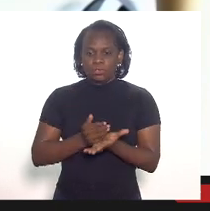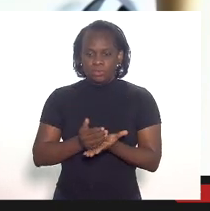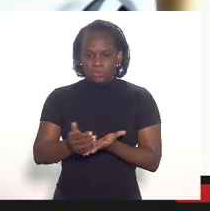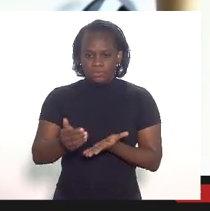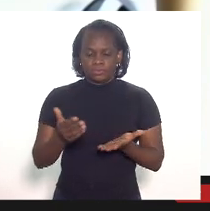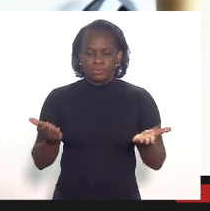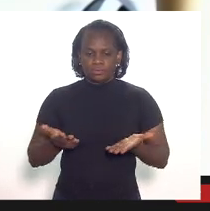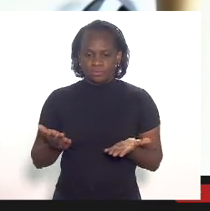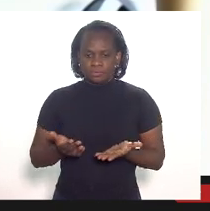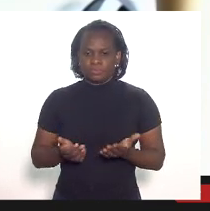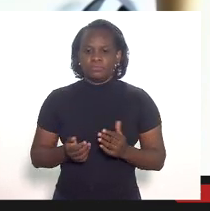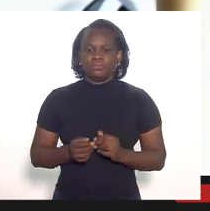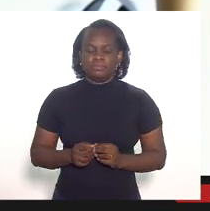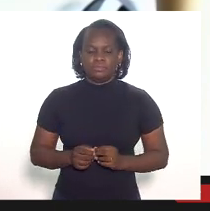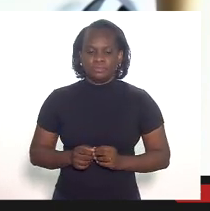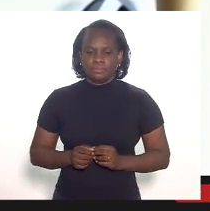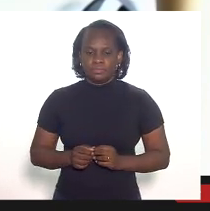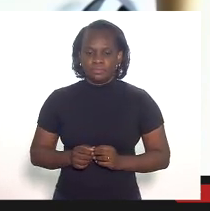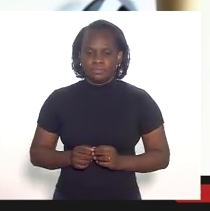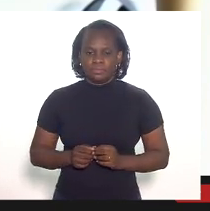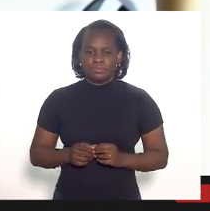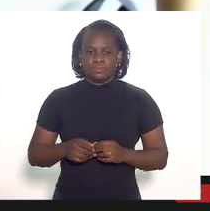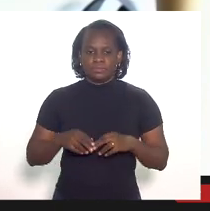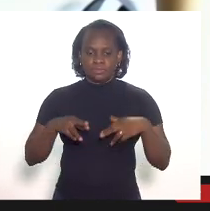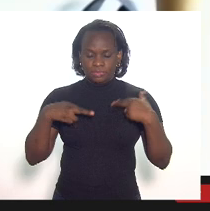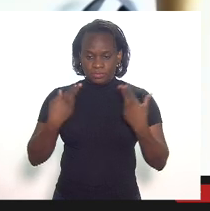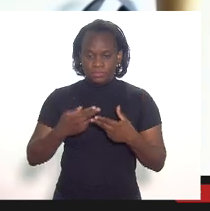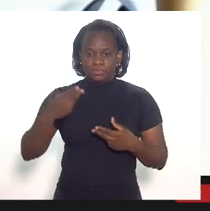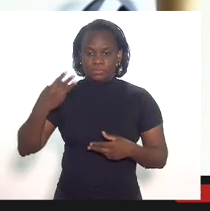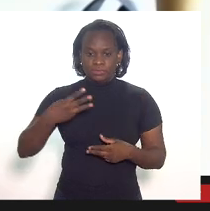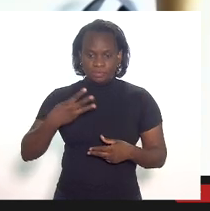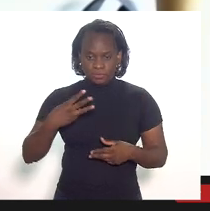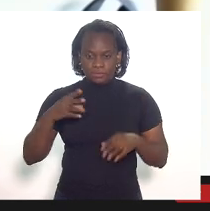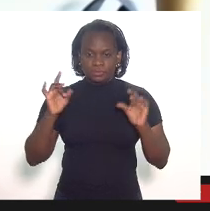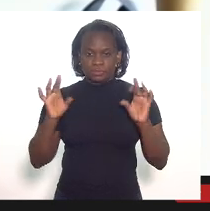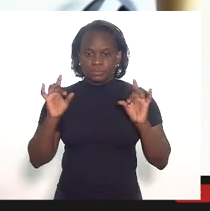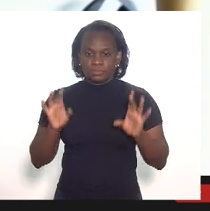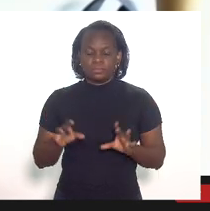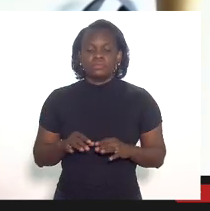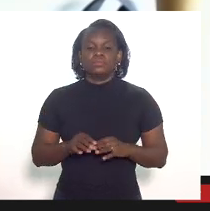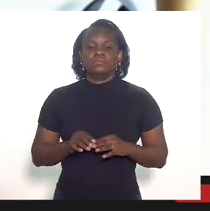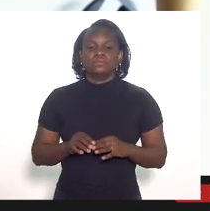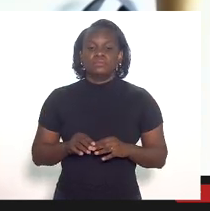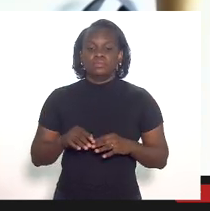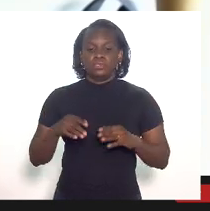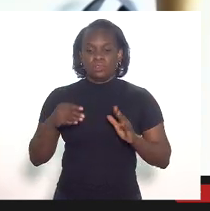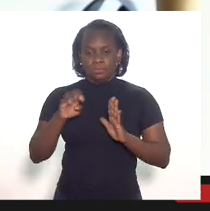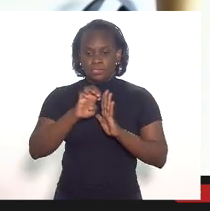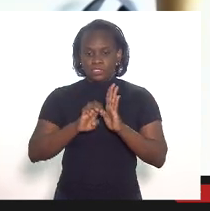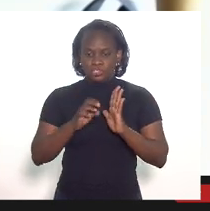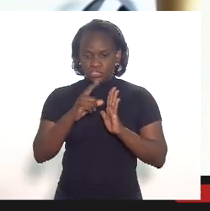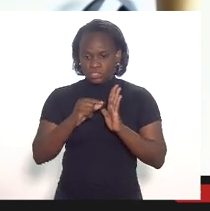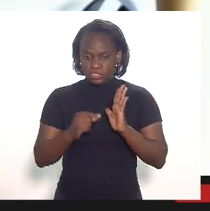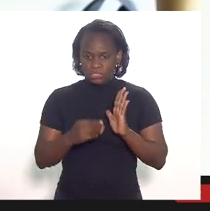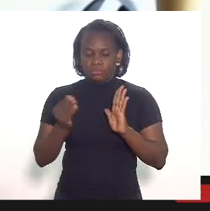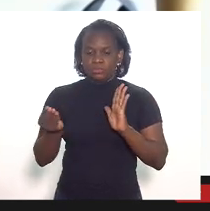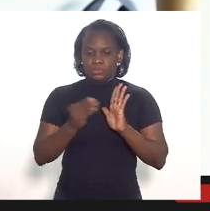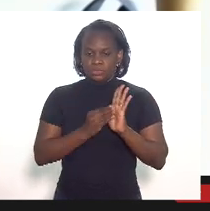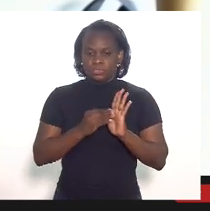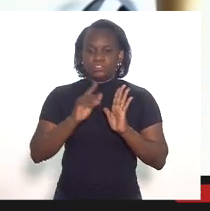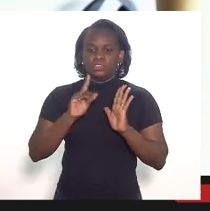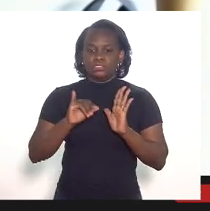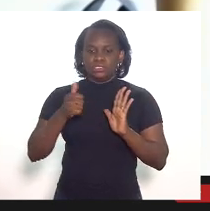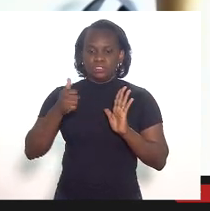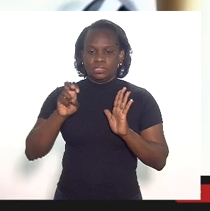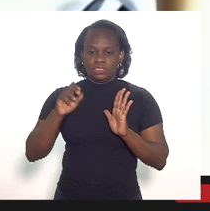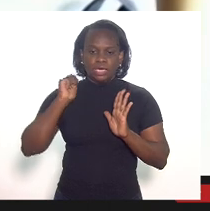trabalhos da terceira reunião ordinária, conforme o edital publicado em 15 de abril